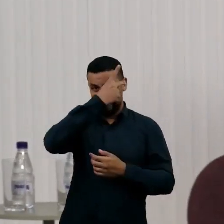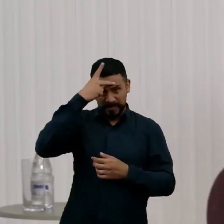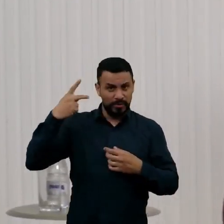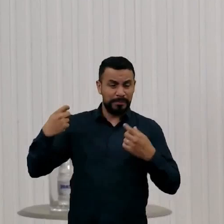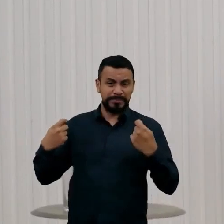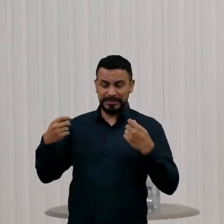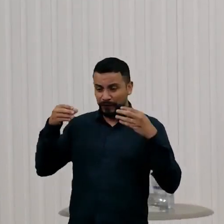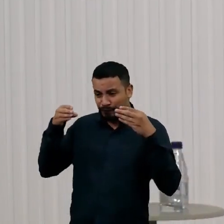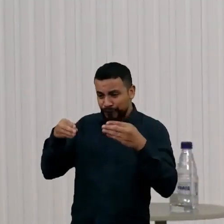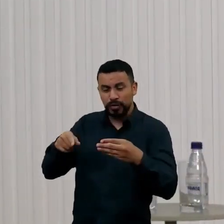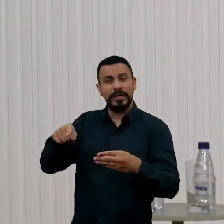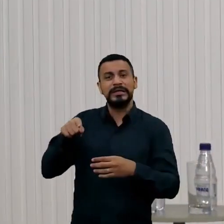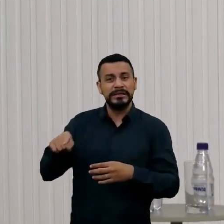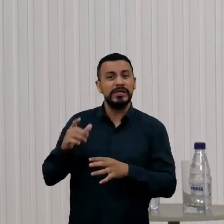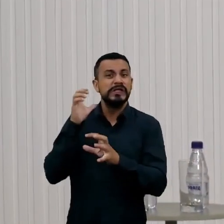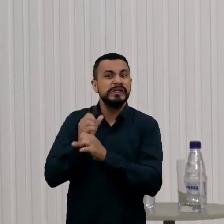Bem,